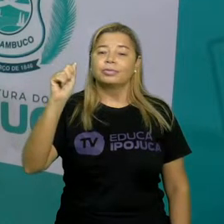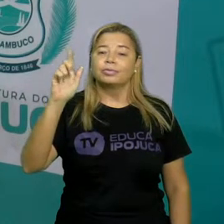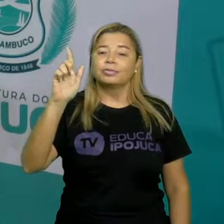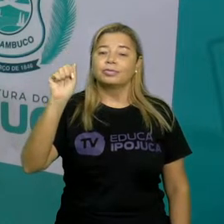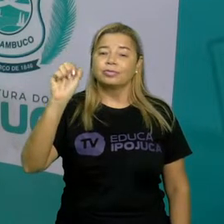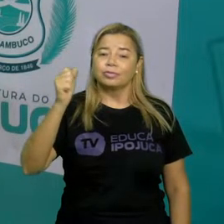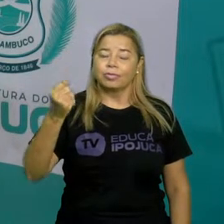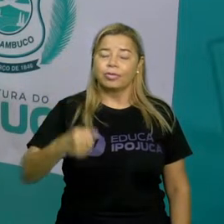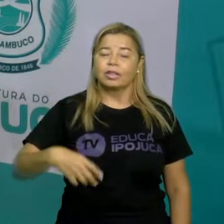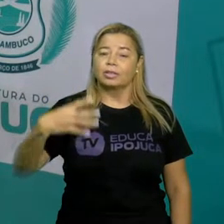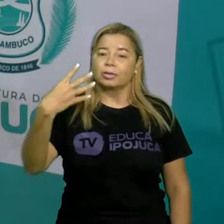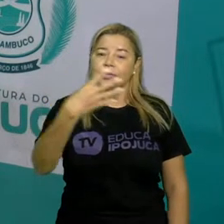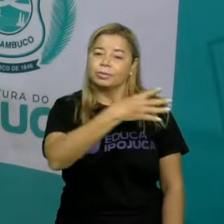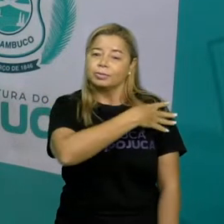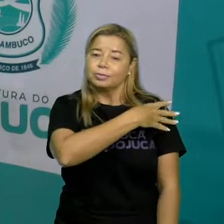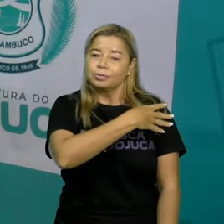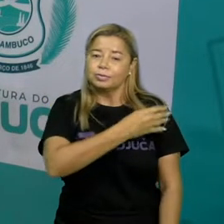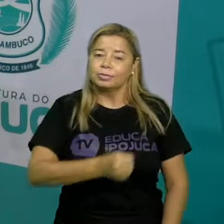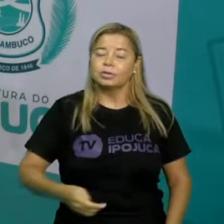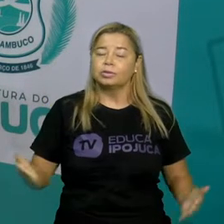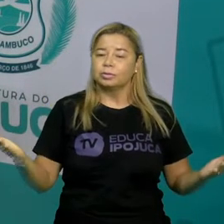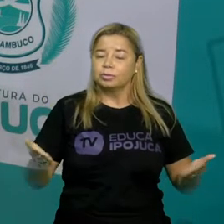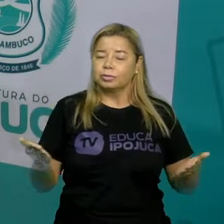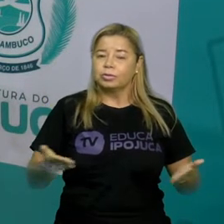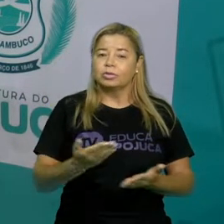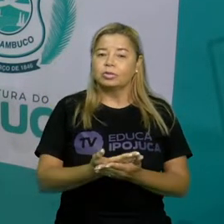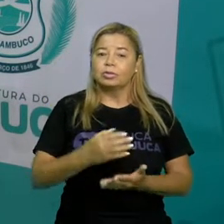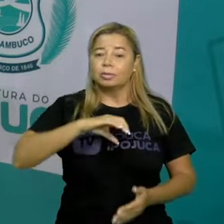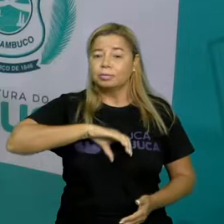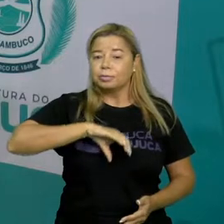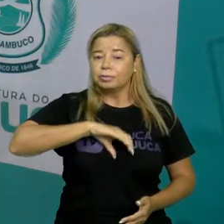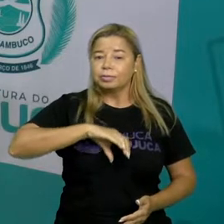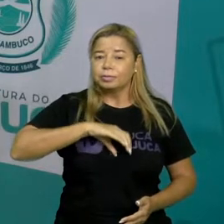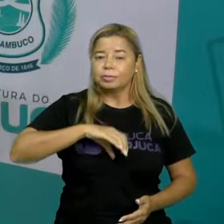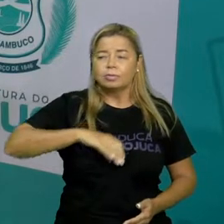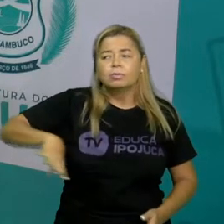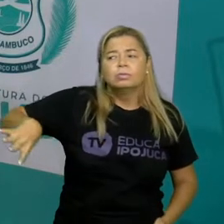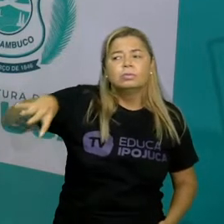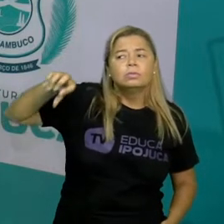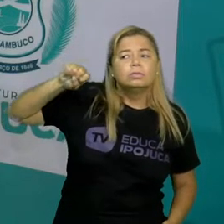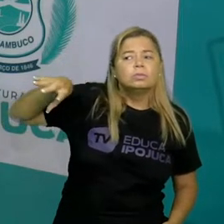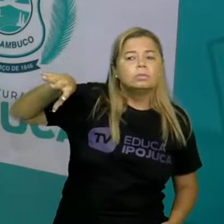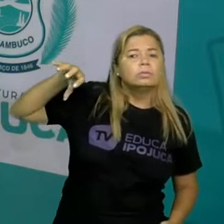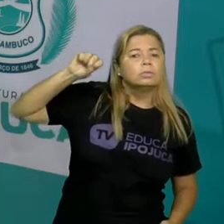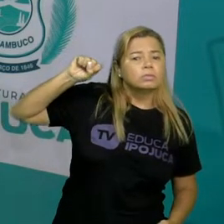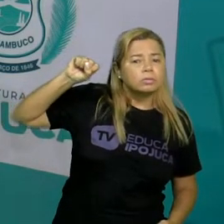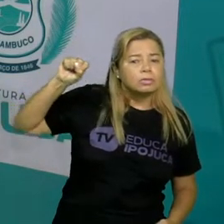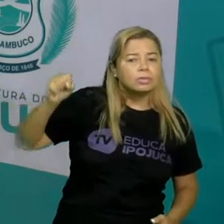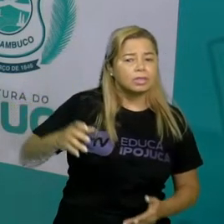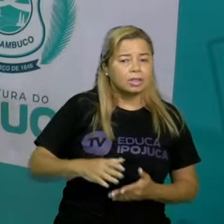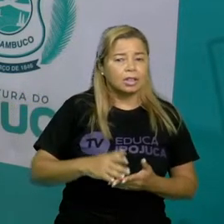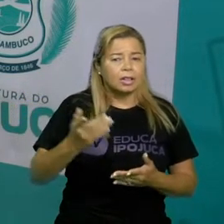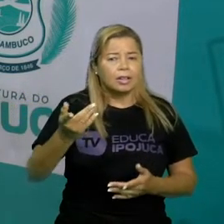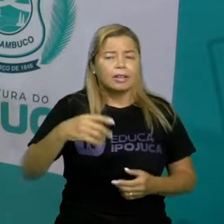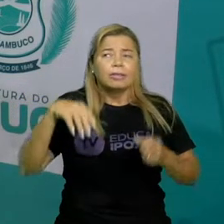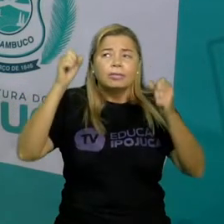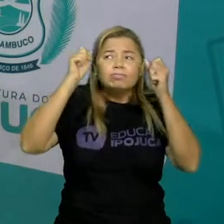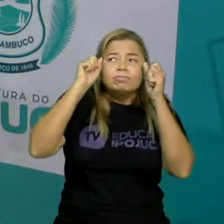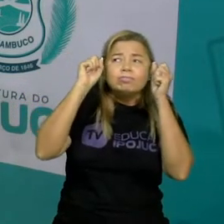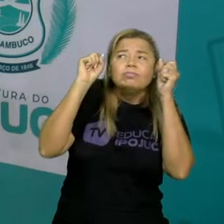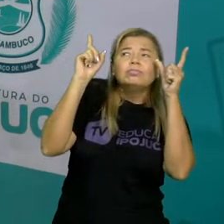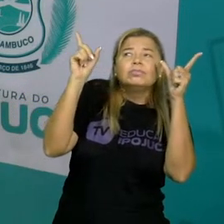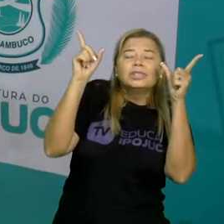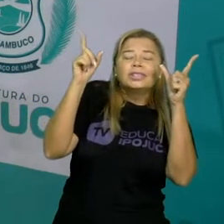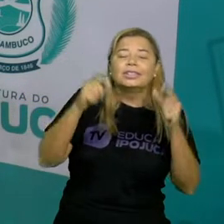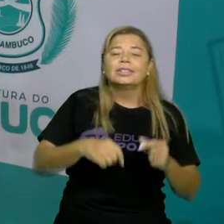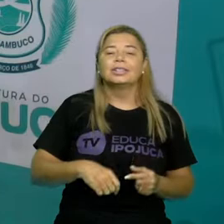portuguesa, escuta atenta, a gente vai despertar para o prazer de ler, a